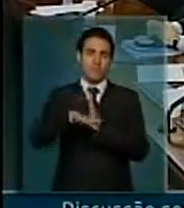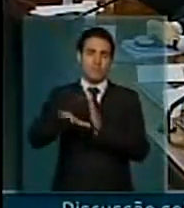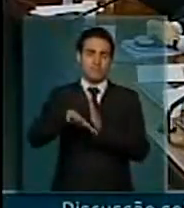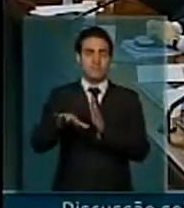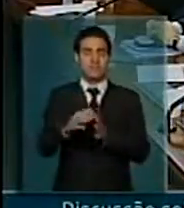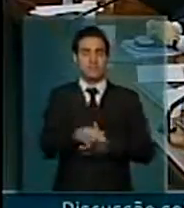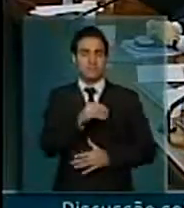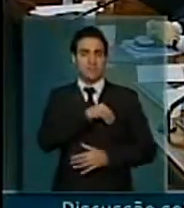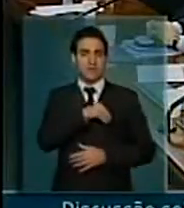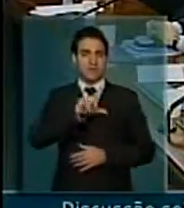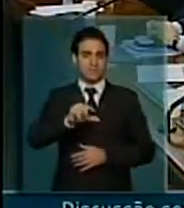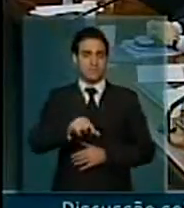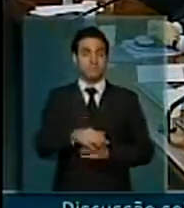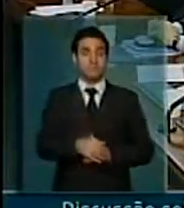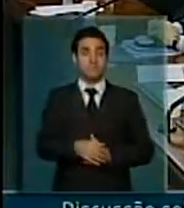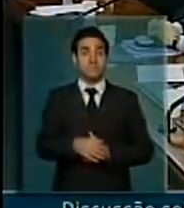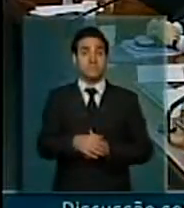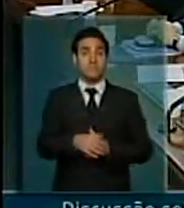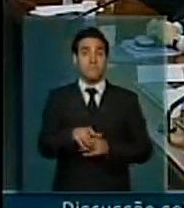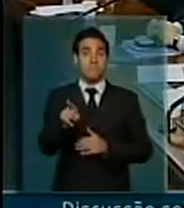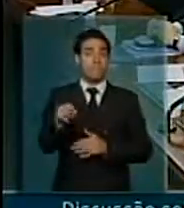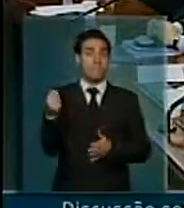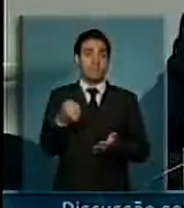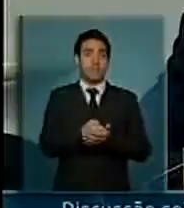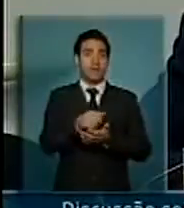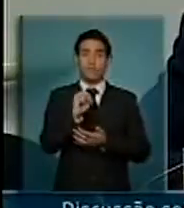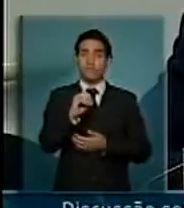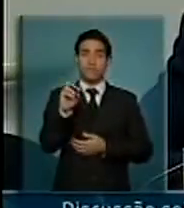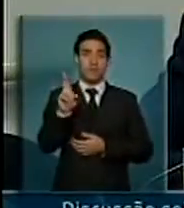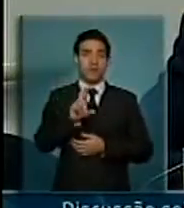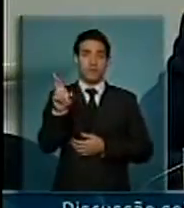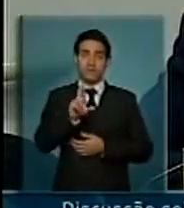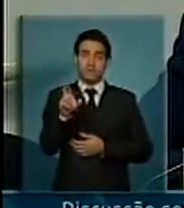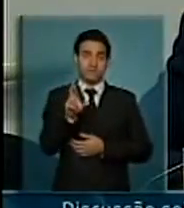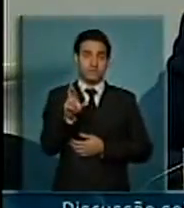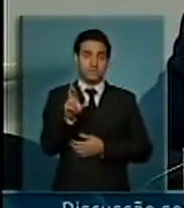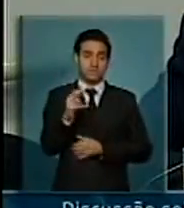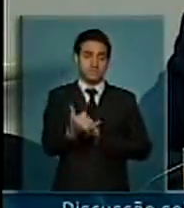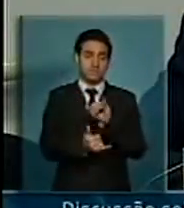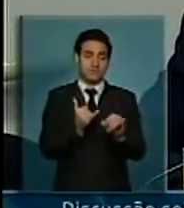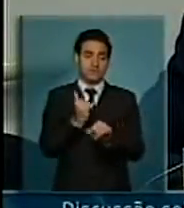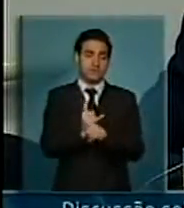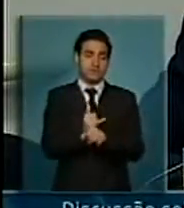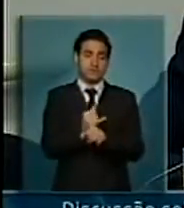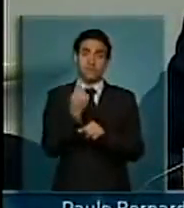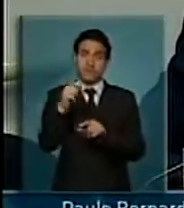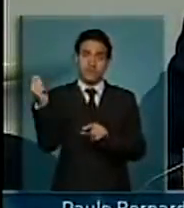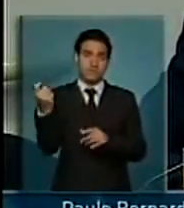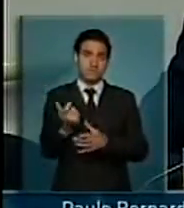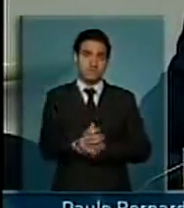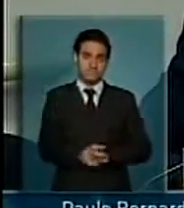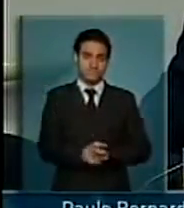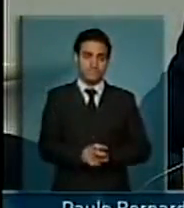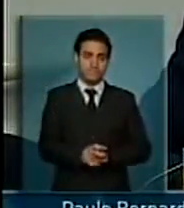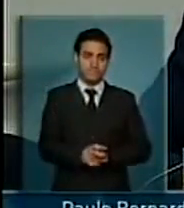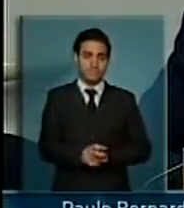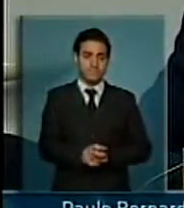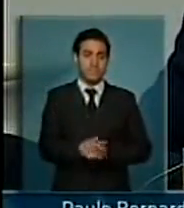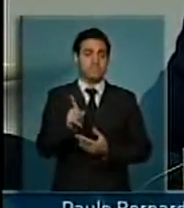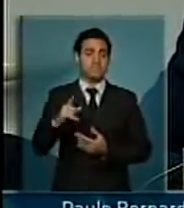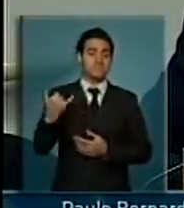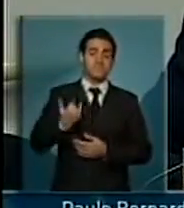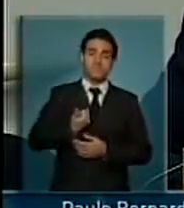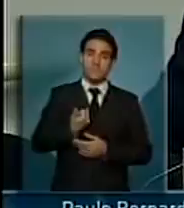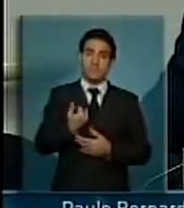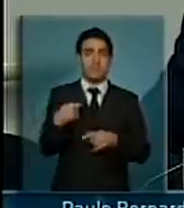baixa renda, uma infraestrutura pobre, e ele paga R$ 80,00 de internet por mês. E ele